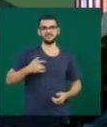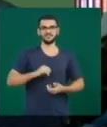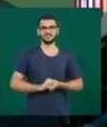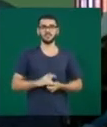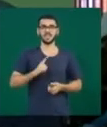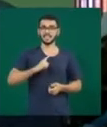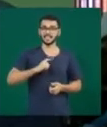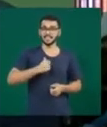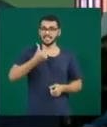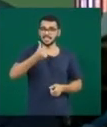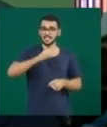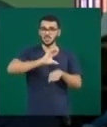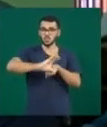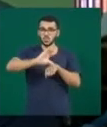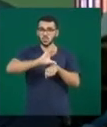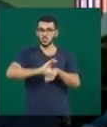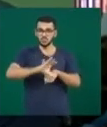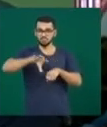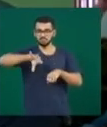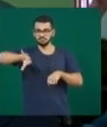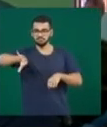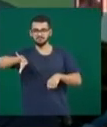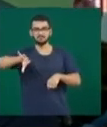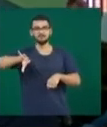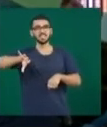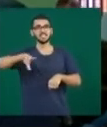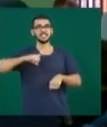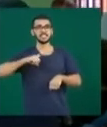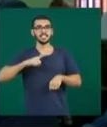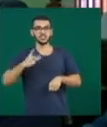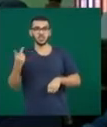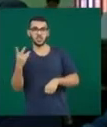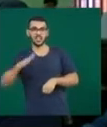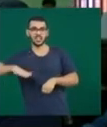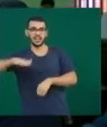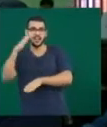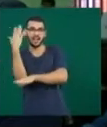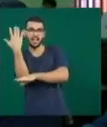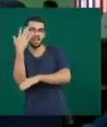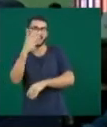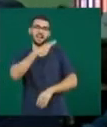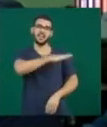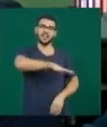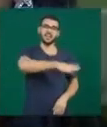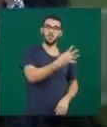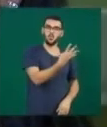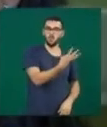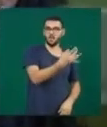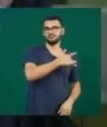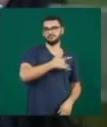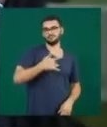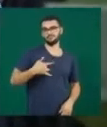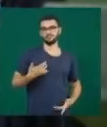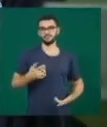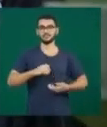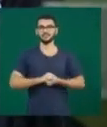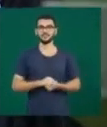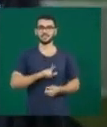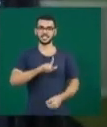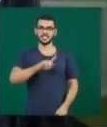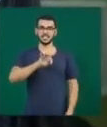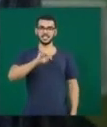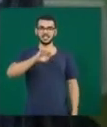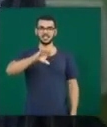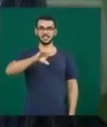seis cursos, quatro cursos voltados para a área de saúde, mais dois cursos voltados para a ambiental. Letícia é técnica